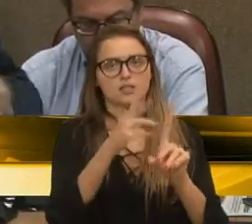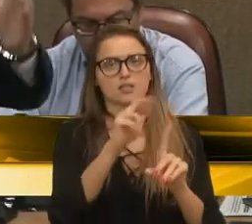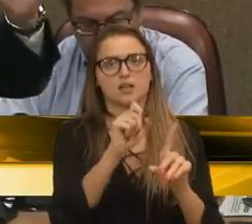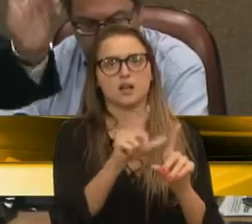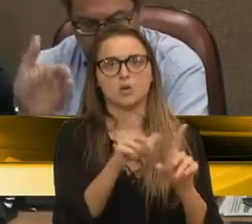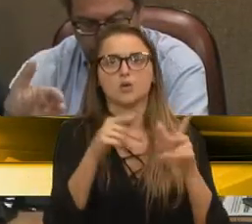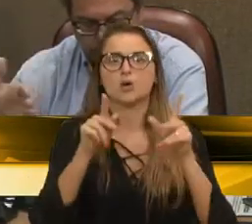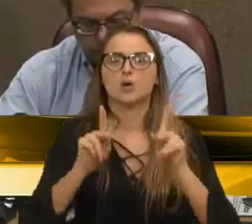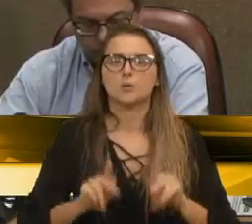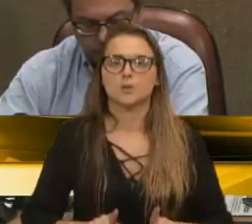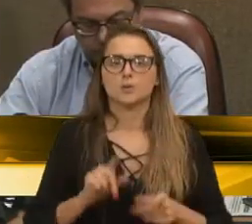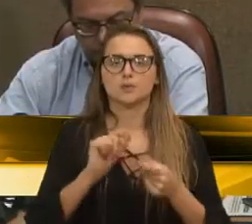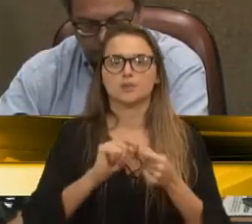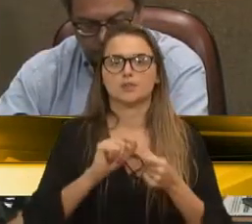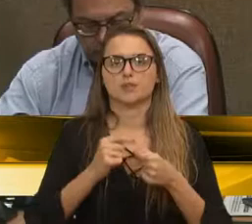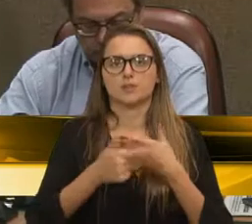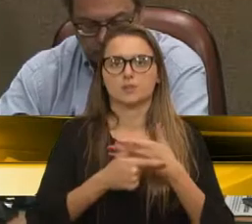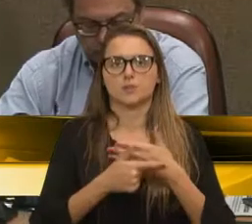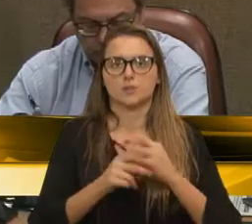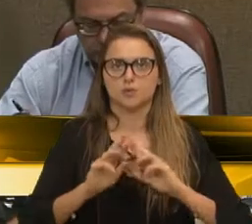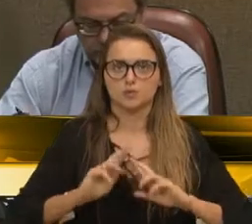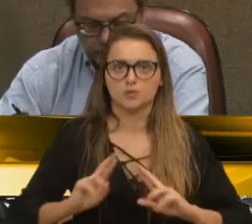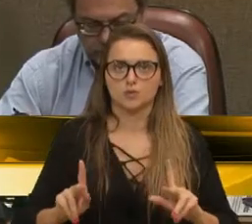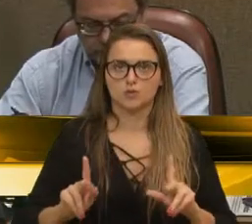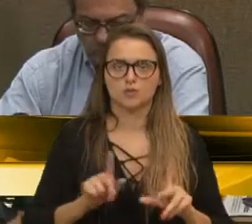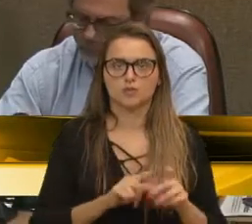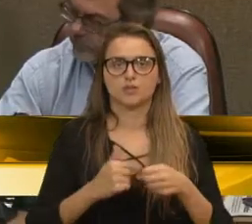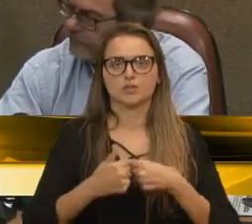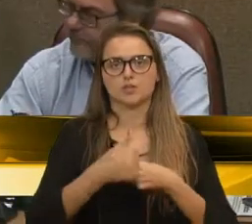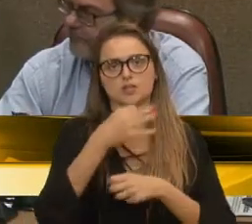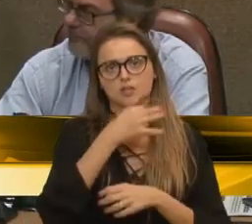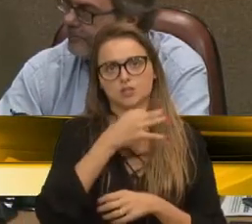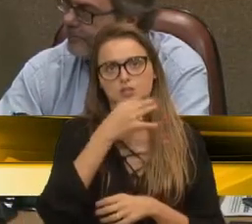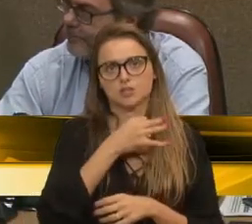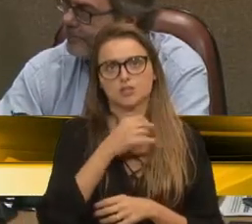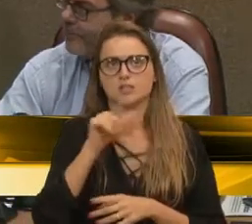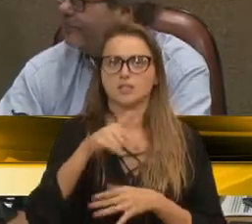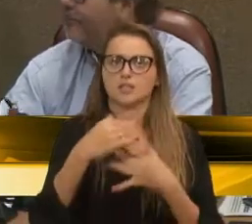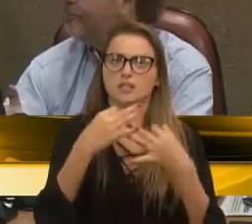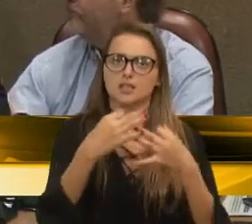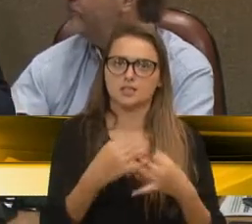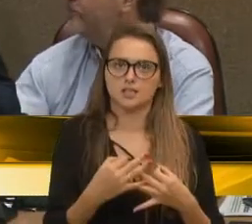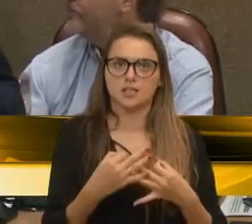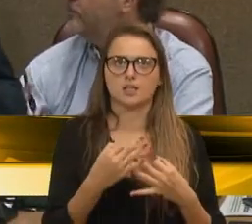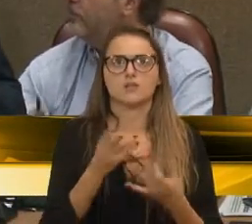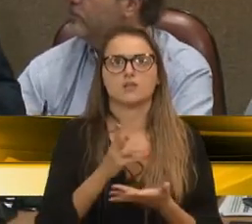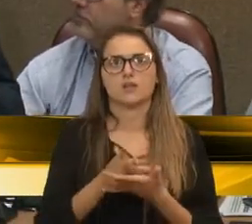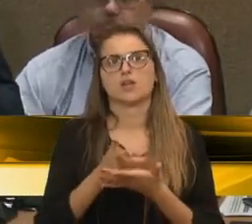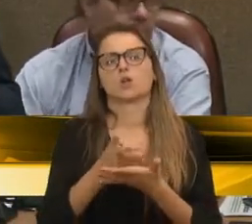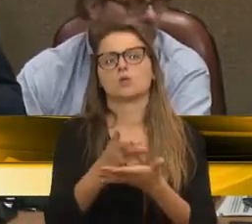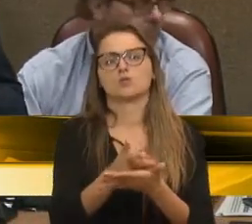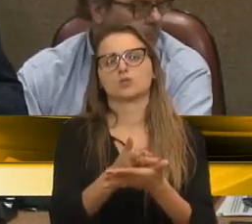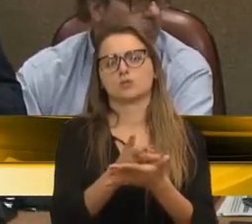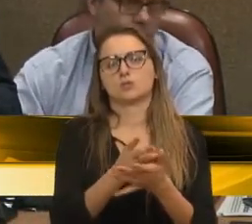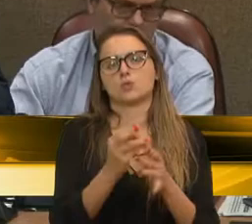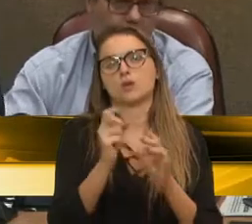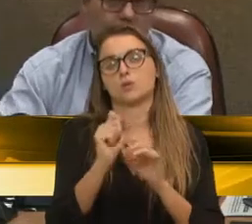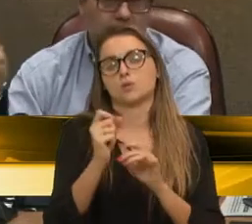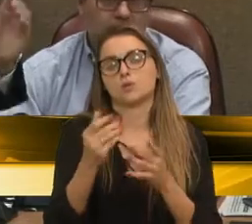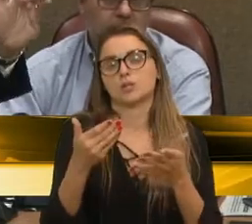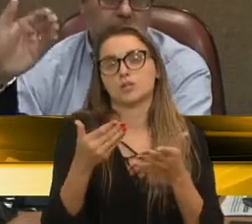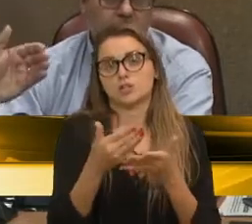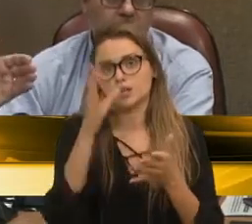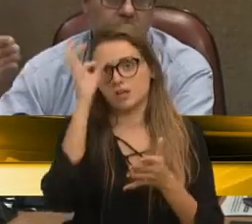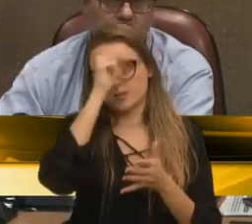realmente fez a diferença em nosso município, e que certamente vão tocar para frente os seus ensinamentos. Então,